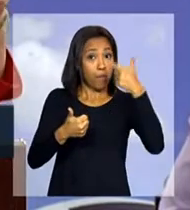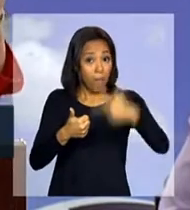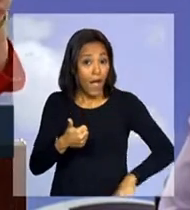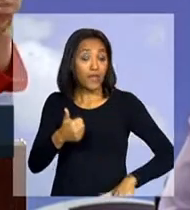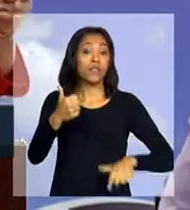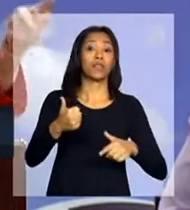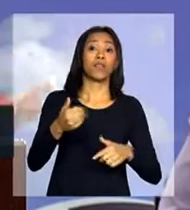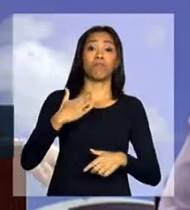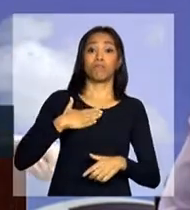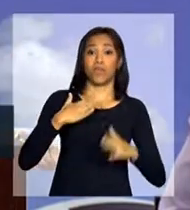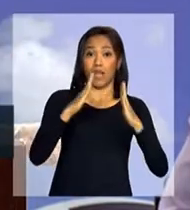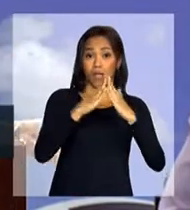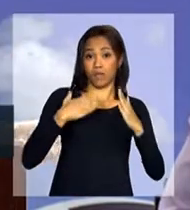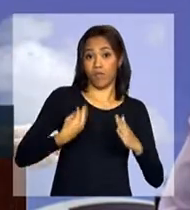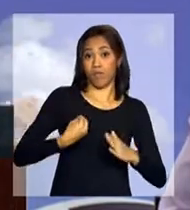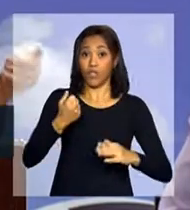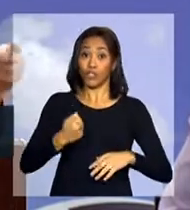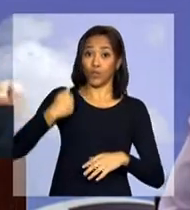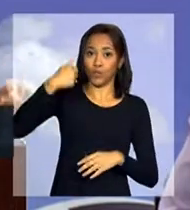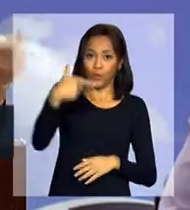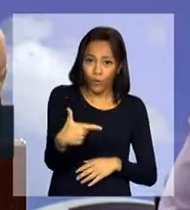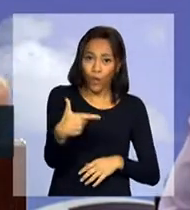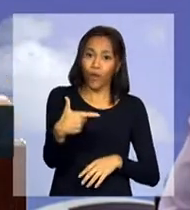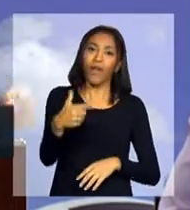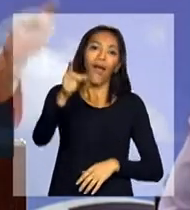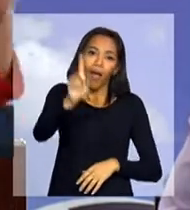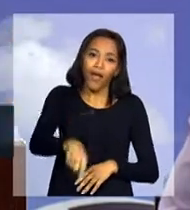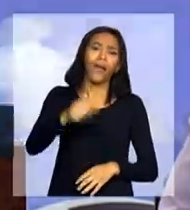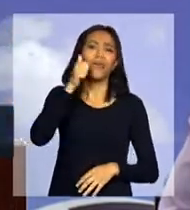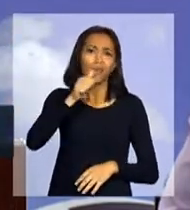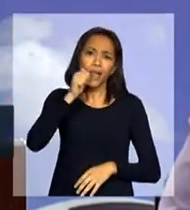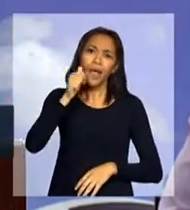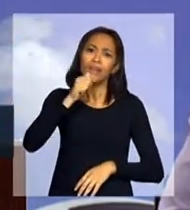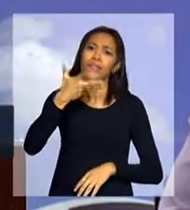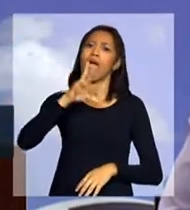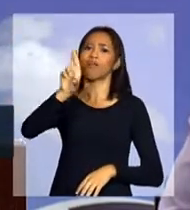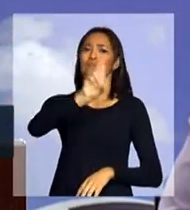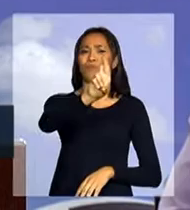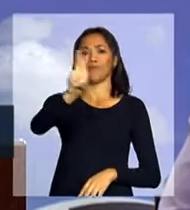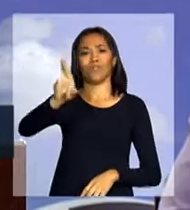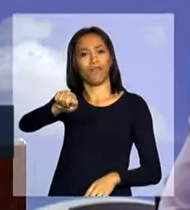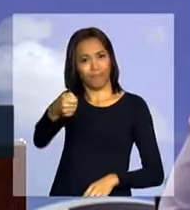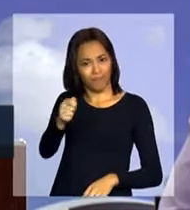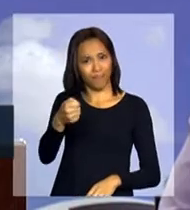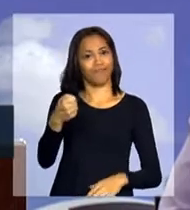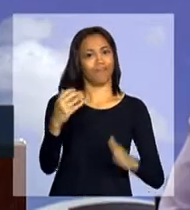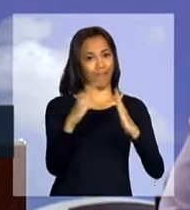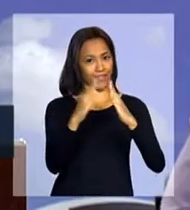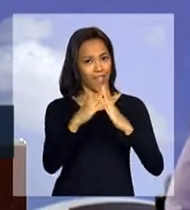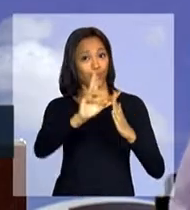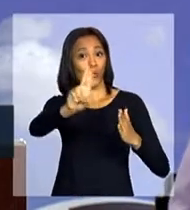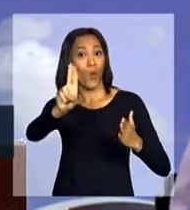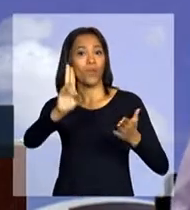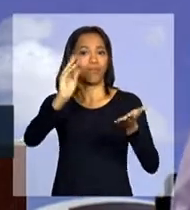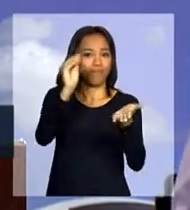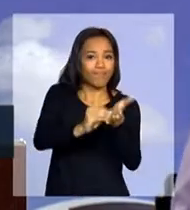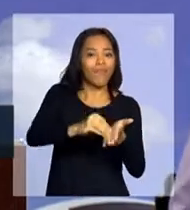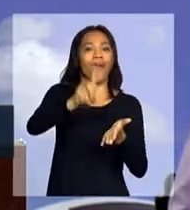do Minha Casa Minha Vida 2, são mulheres as titulares da propriedade das moradias.